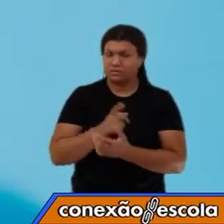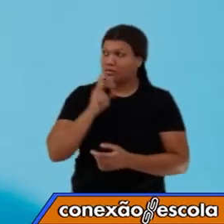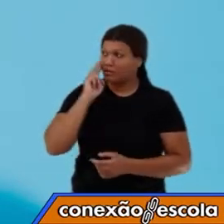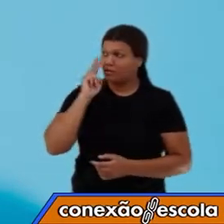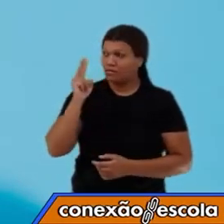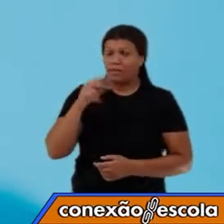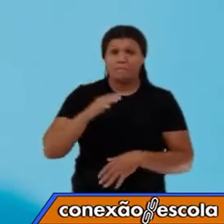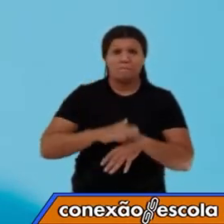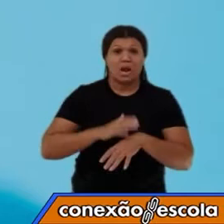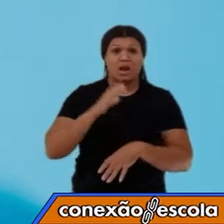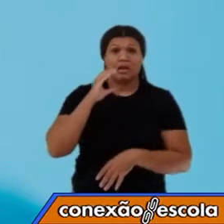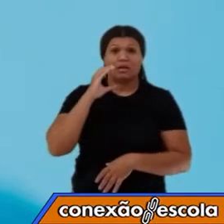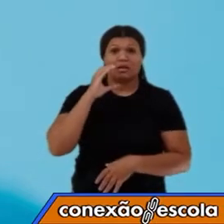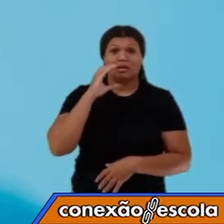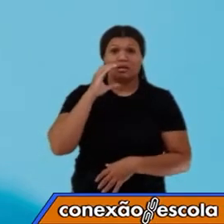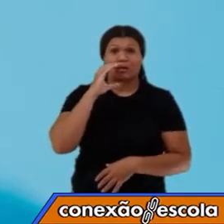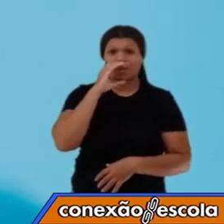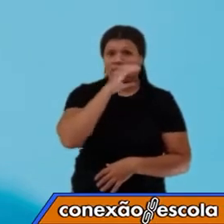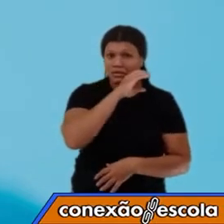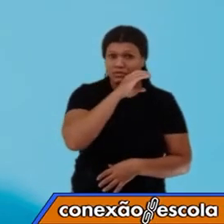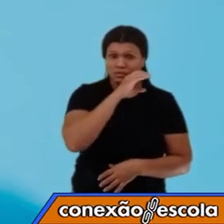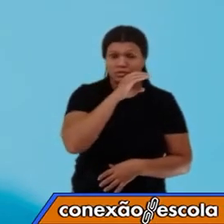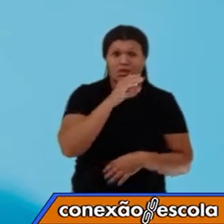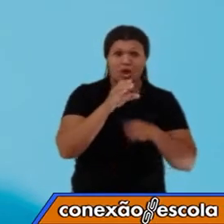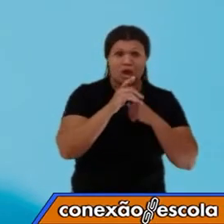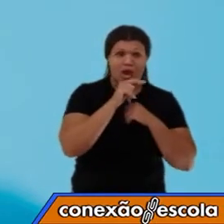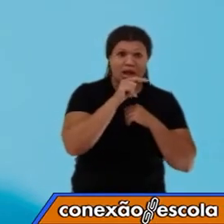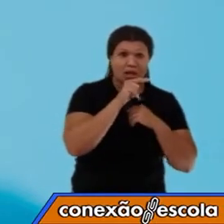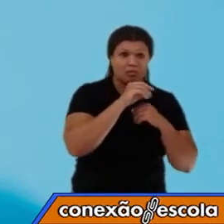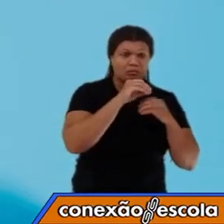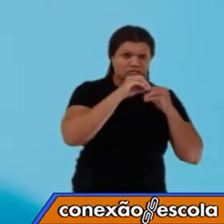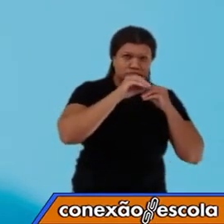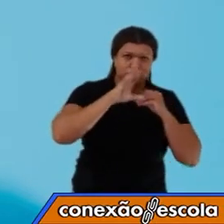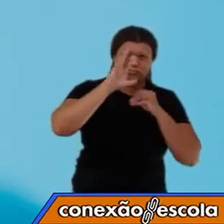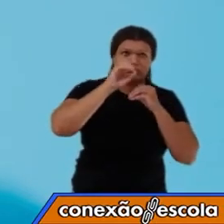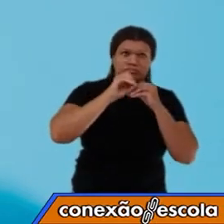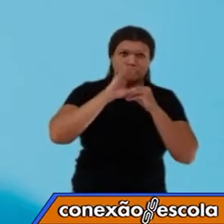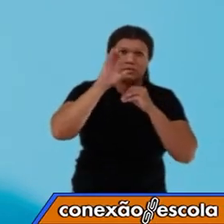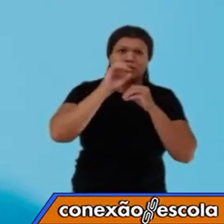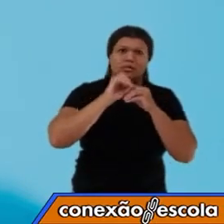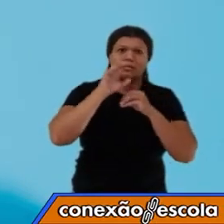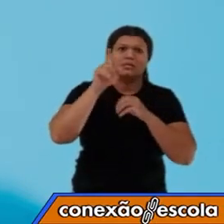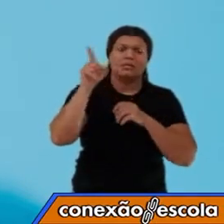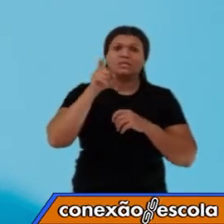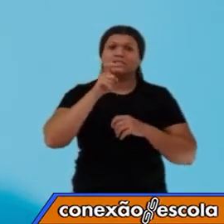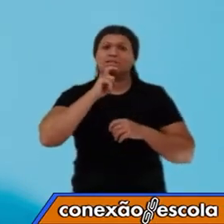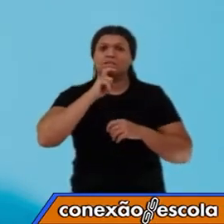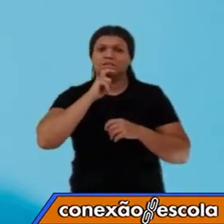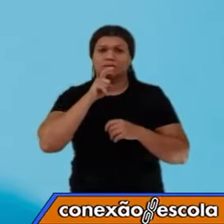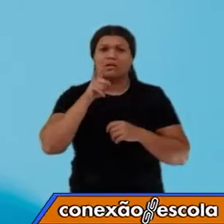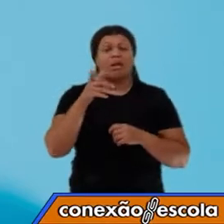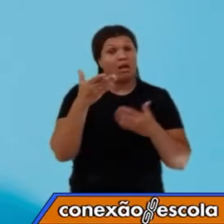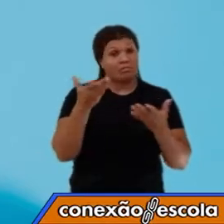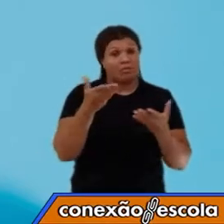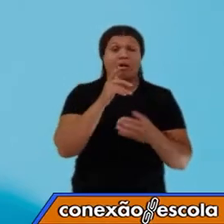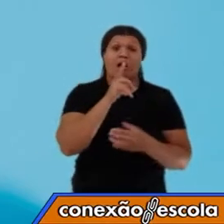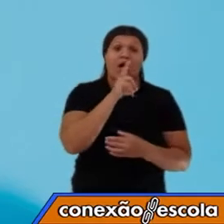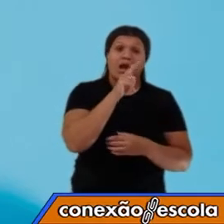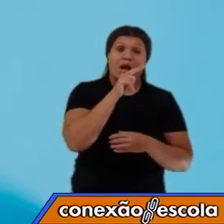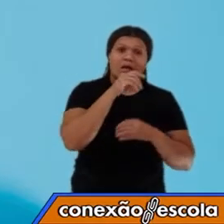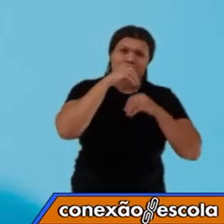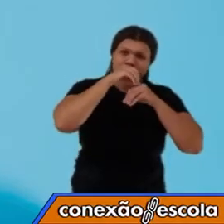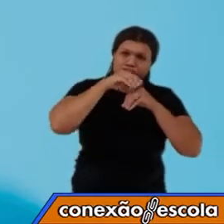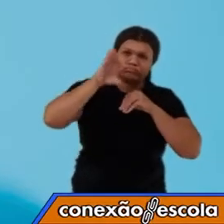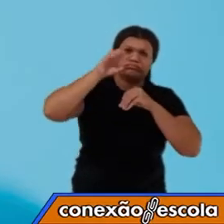temperatura vai transferir calor para o corpo de menor temperatura. Então, a nossa água